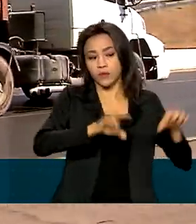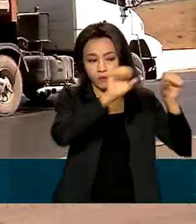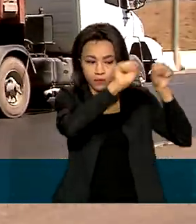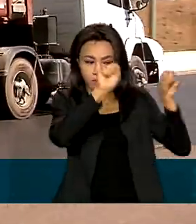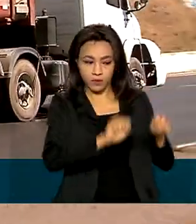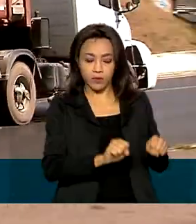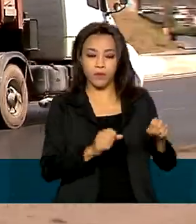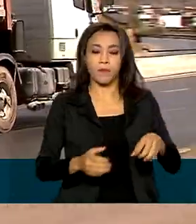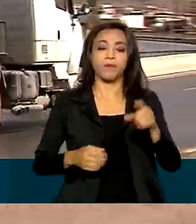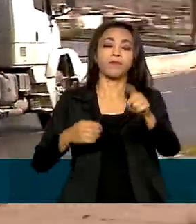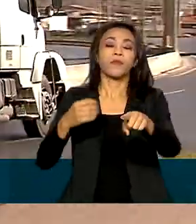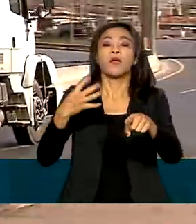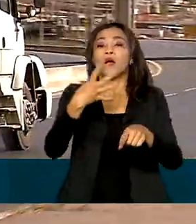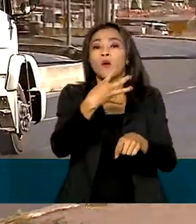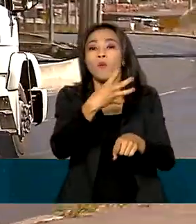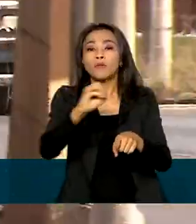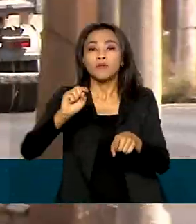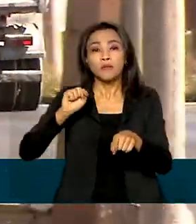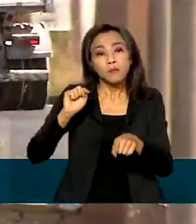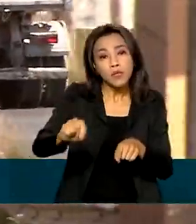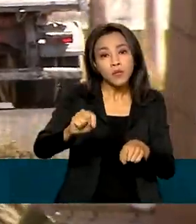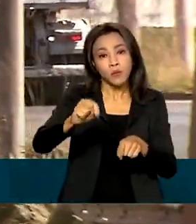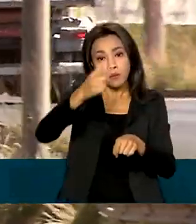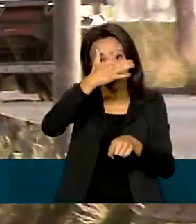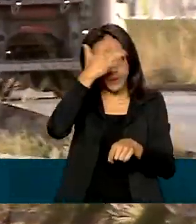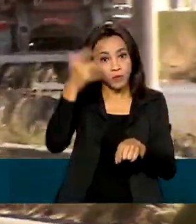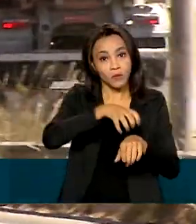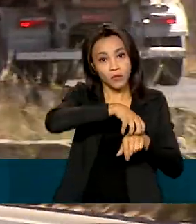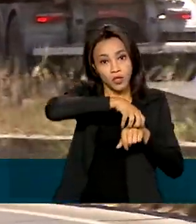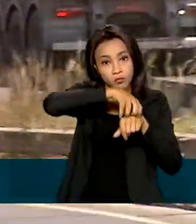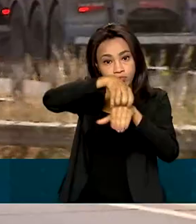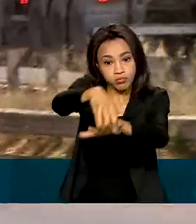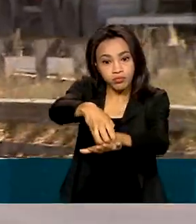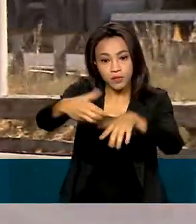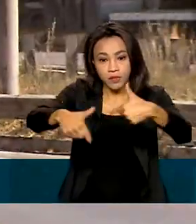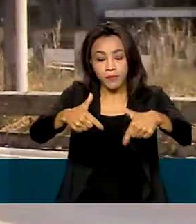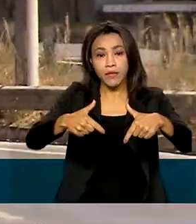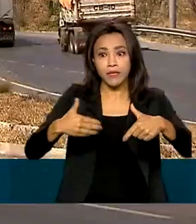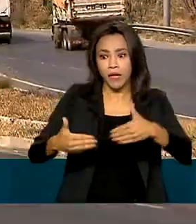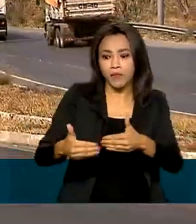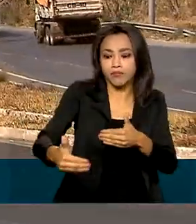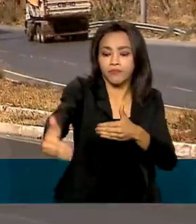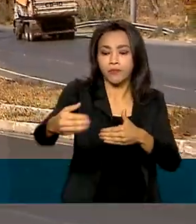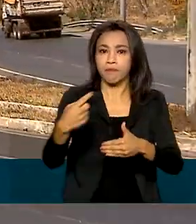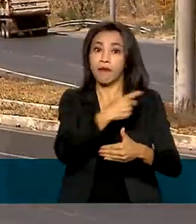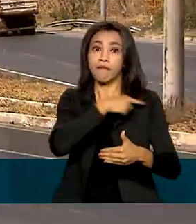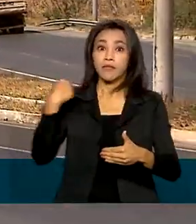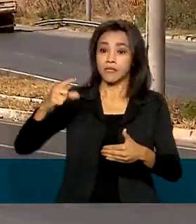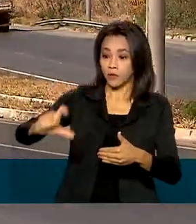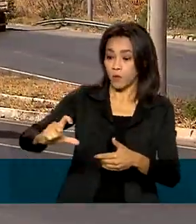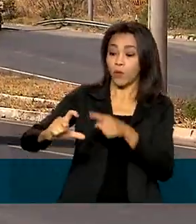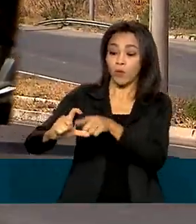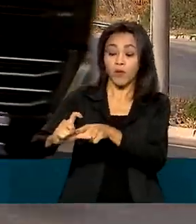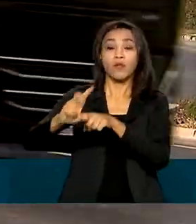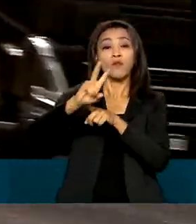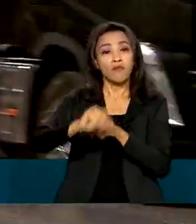de 400 mil transportadores que estão com registro para vencer terão o documento revalidado